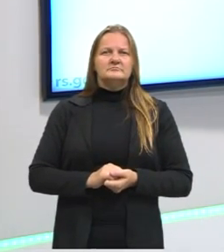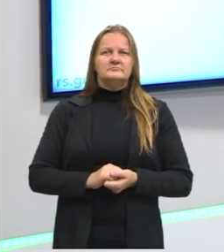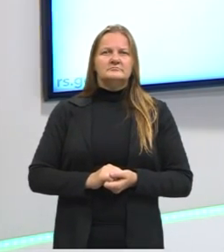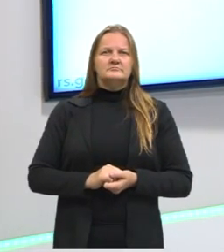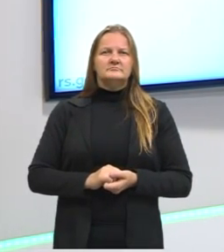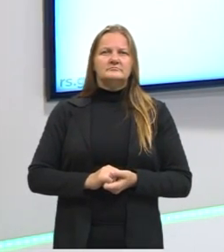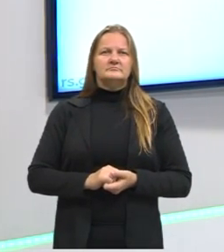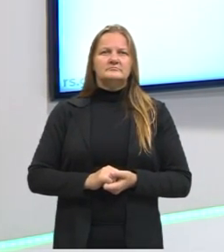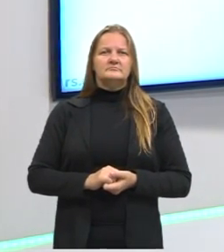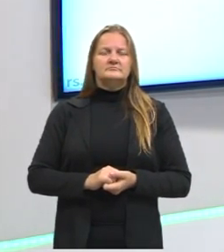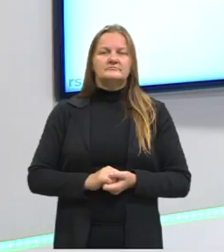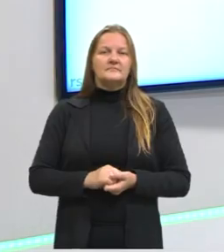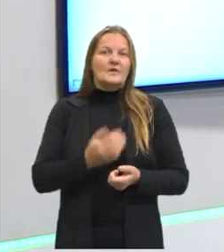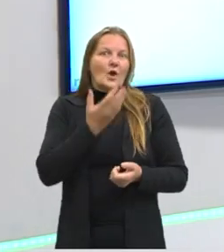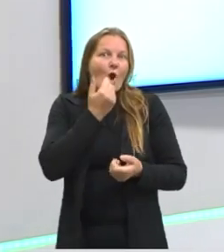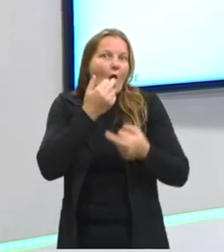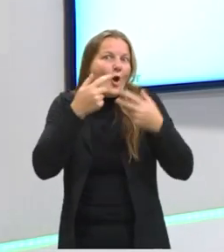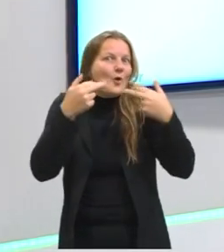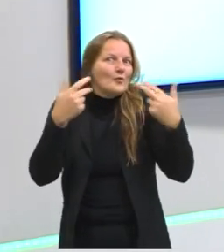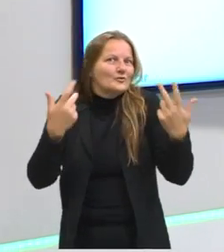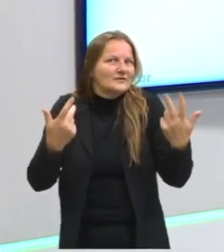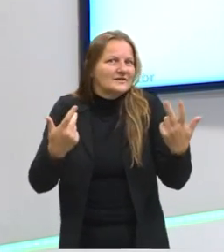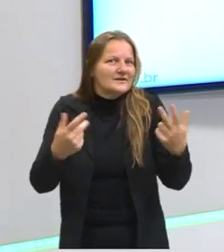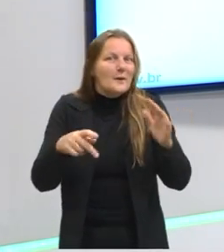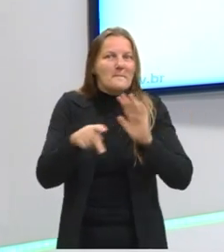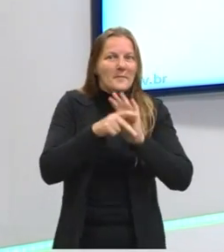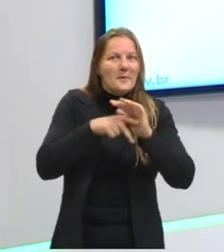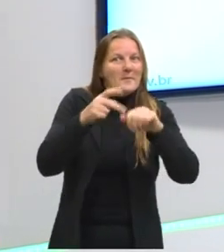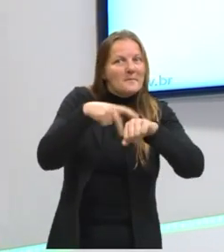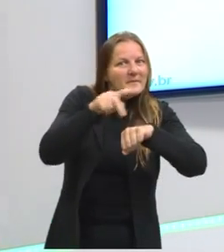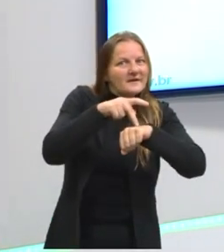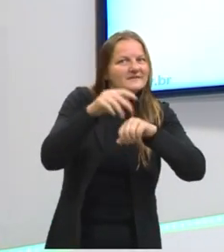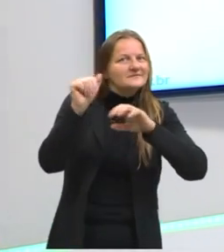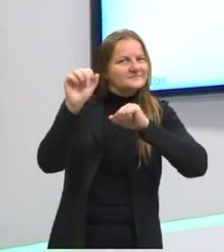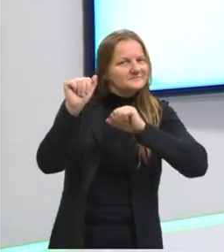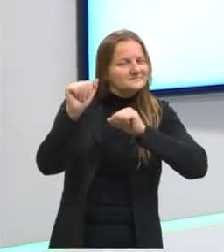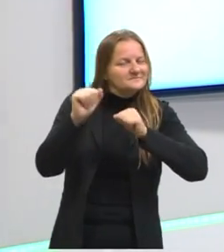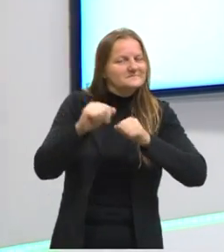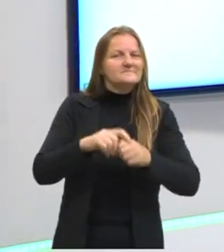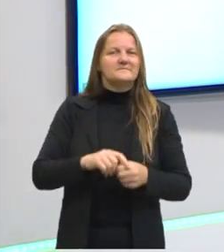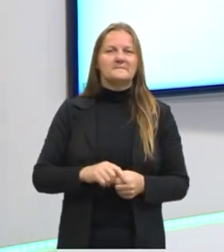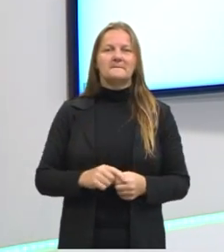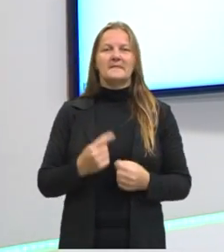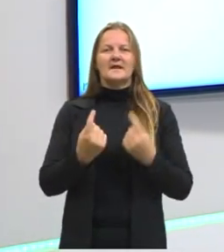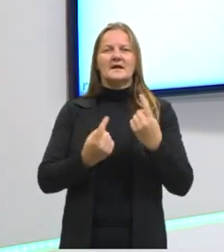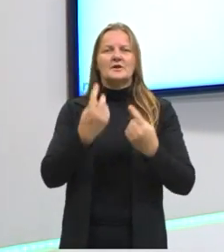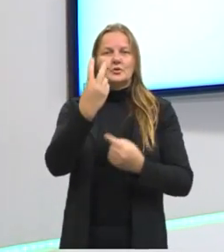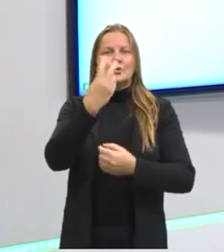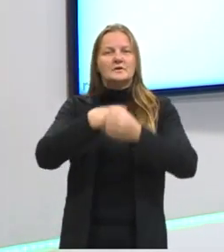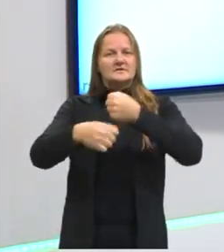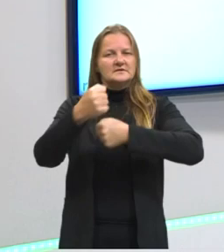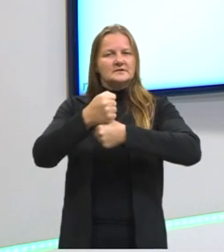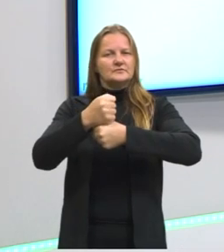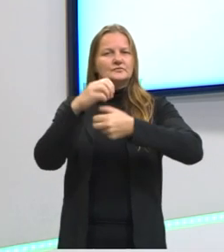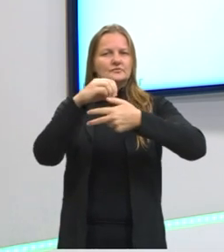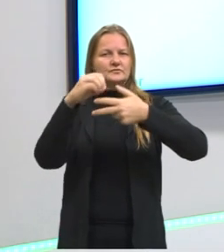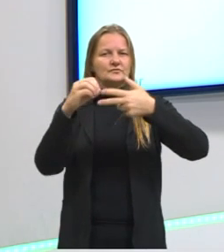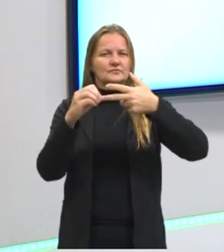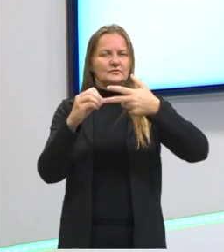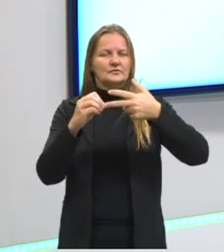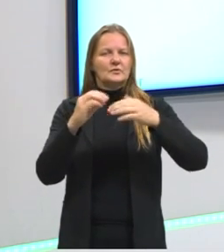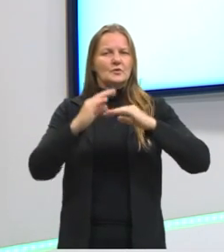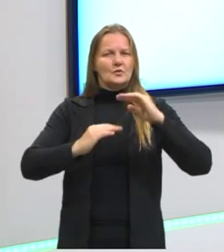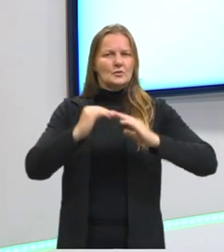da culinária. Nós tivemos, há uns dois anos atrás, não lembro qual foi a